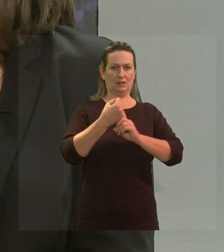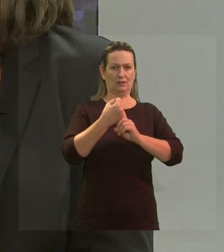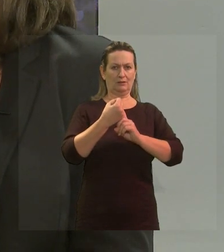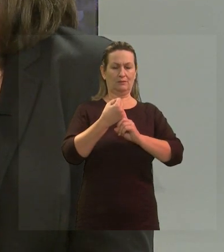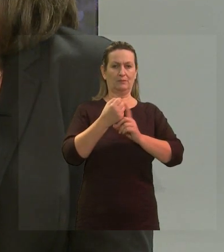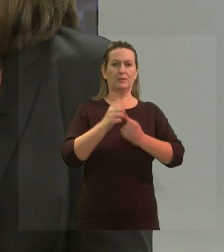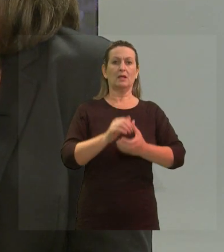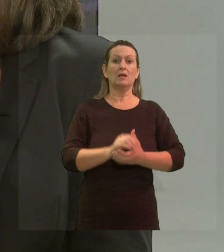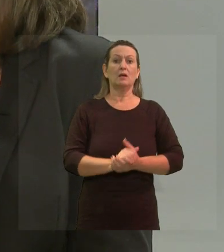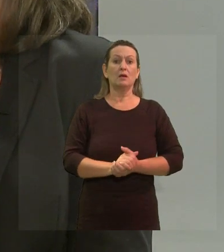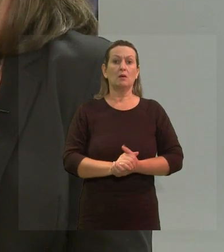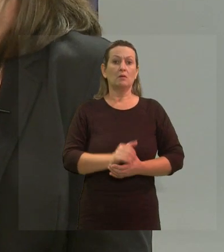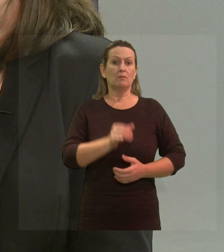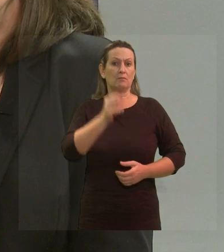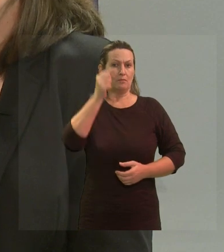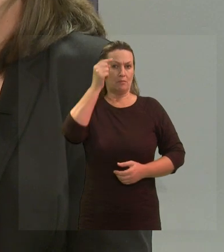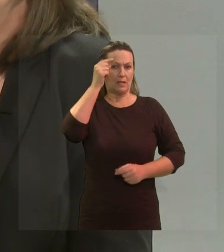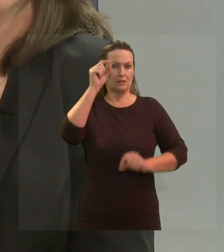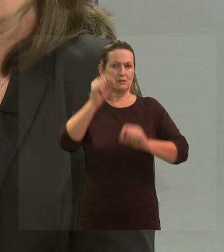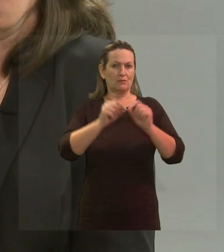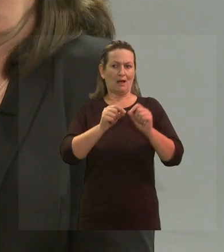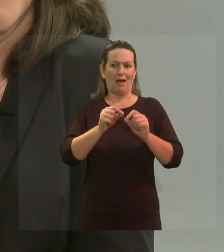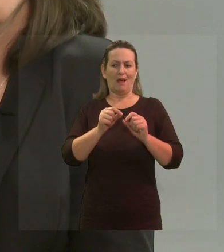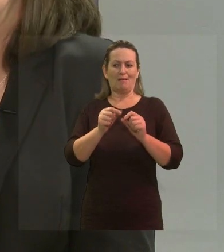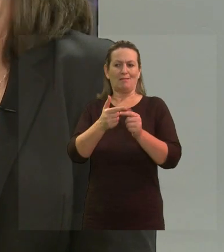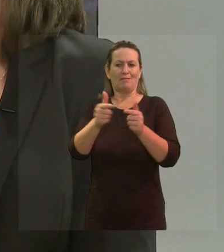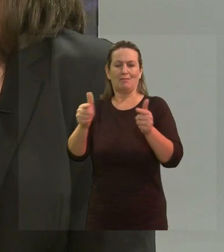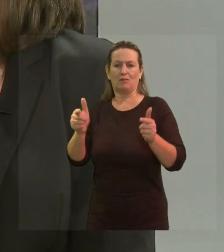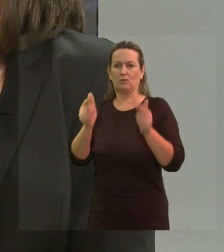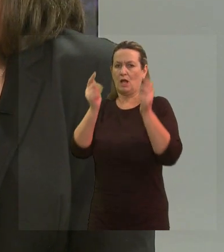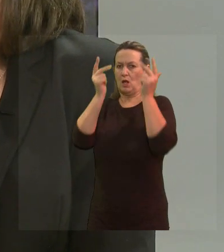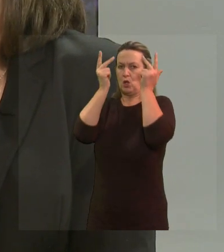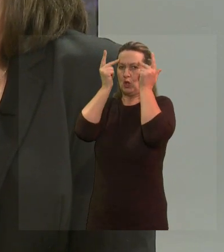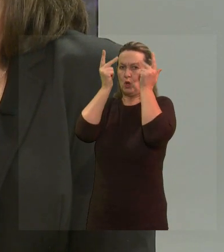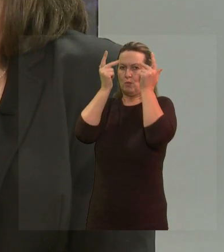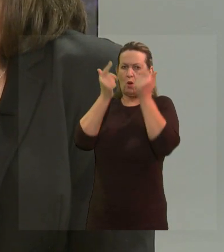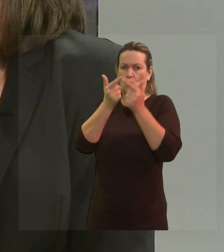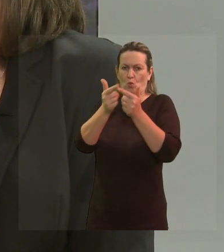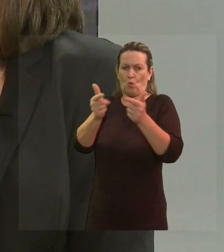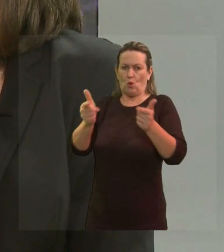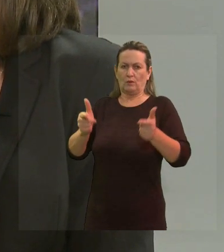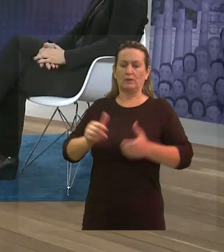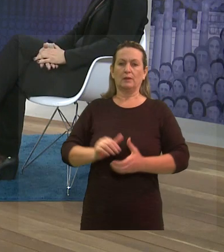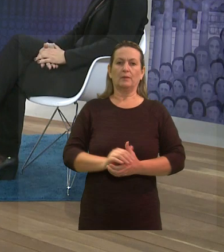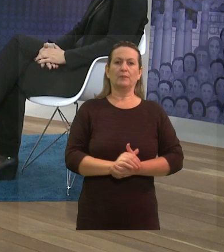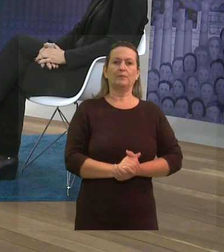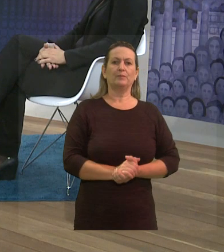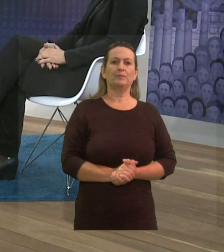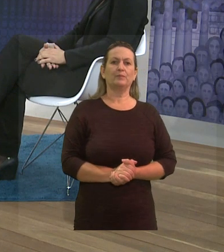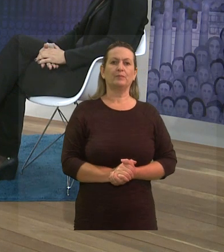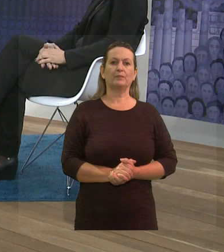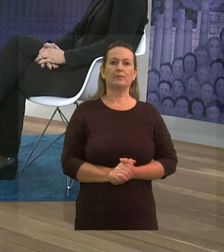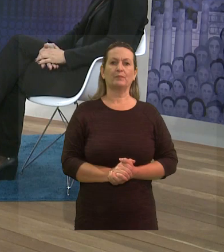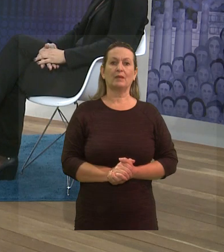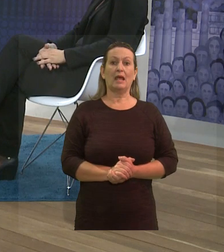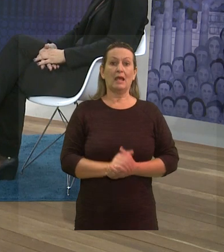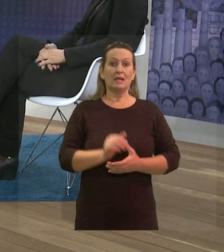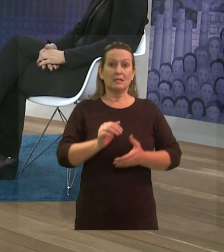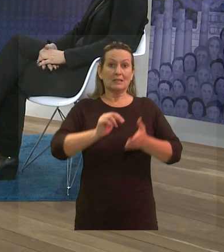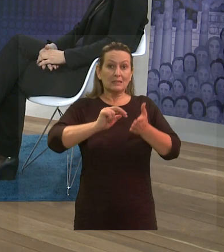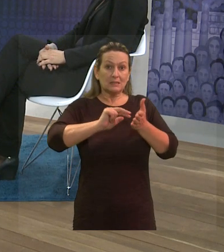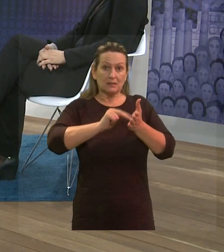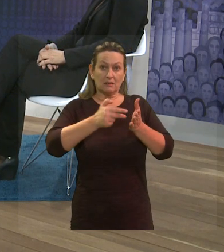pressupõe que exista uma normalidade. Certo. Essa própria definição de